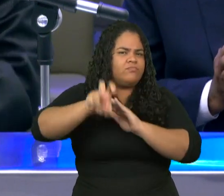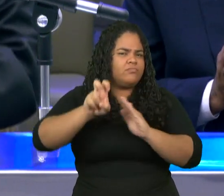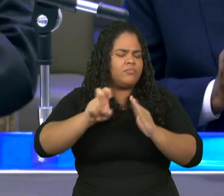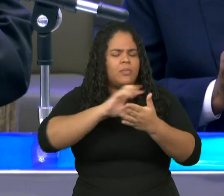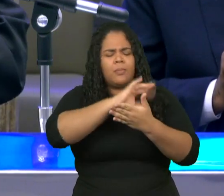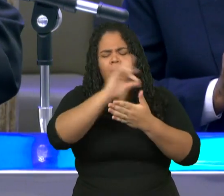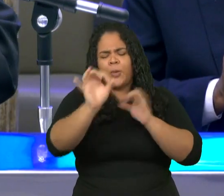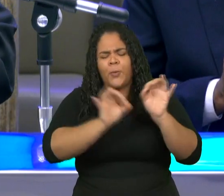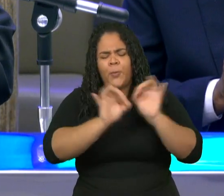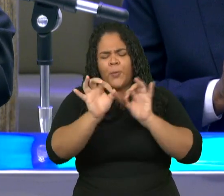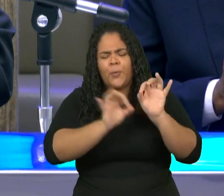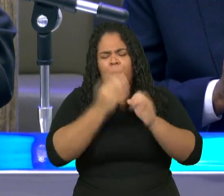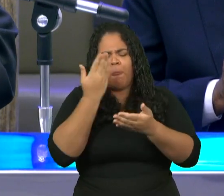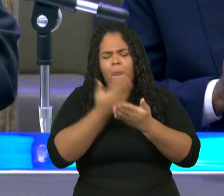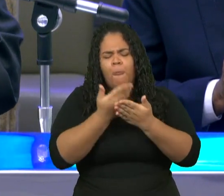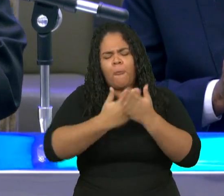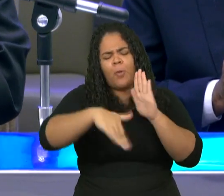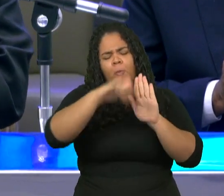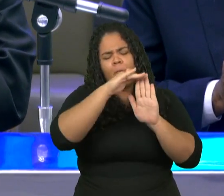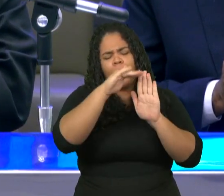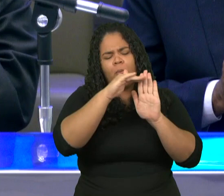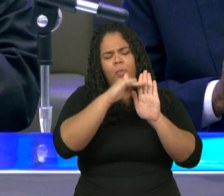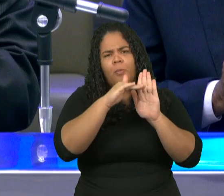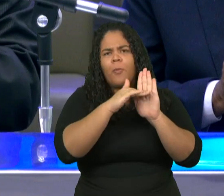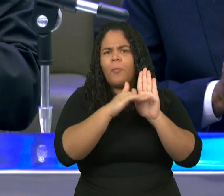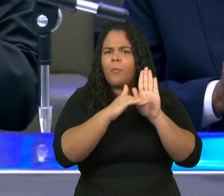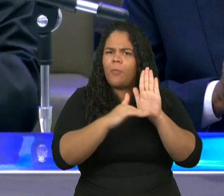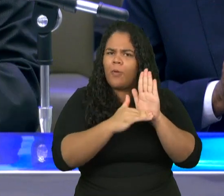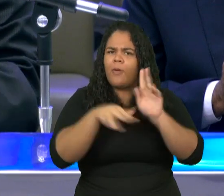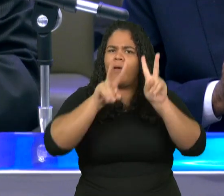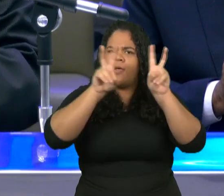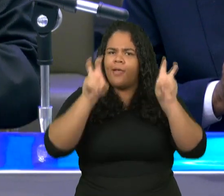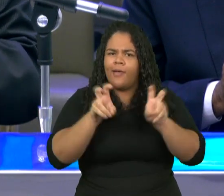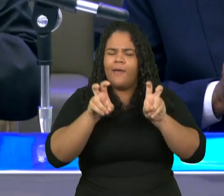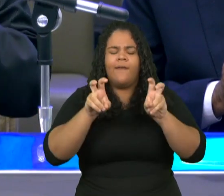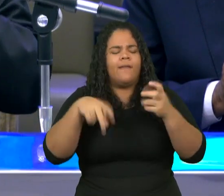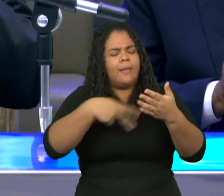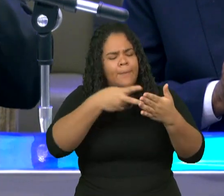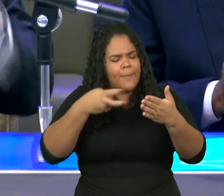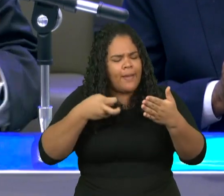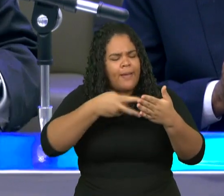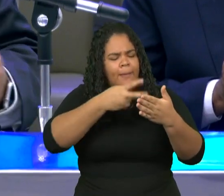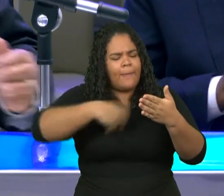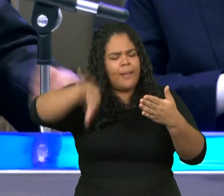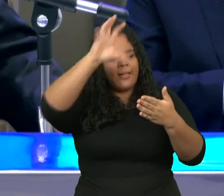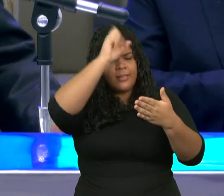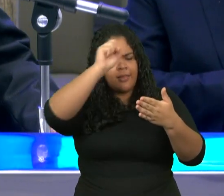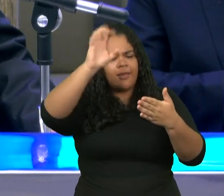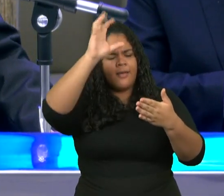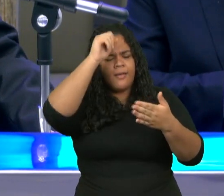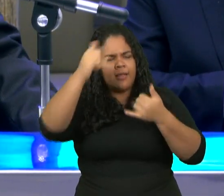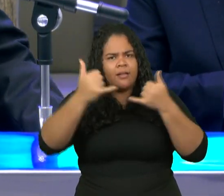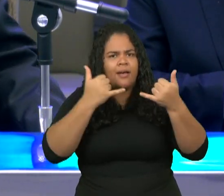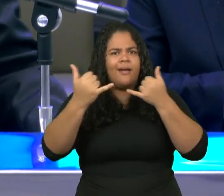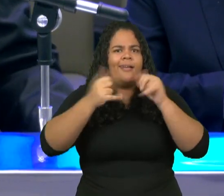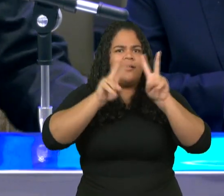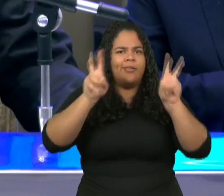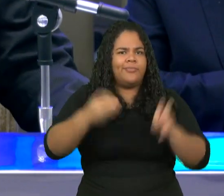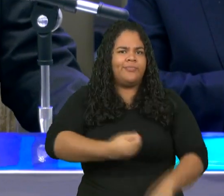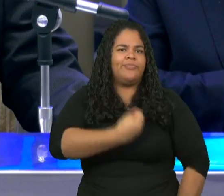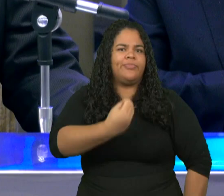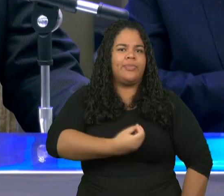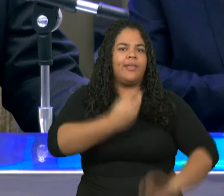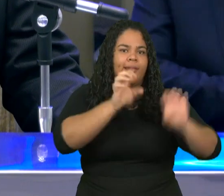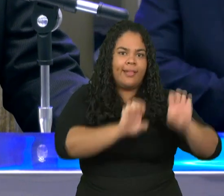estudo sobre as lições e as informações que a Bíblia